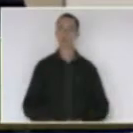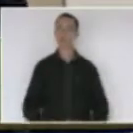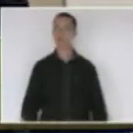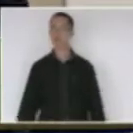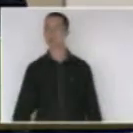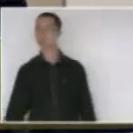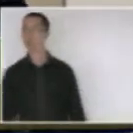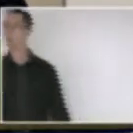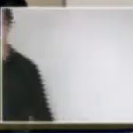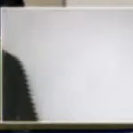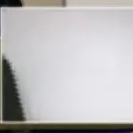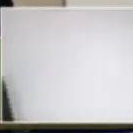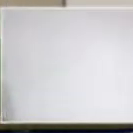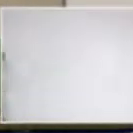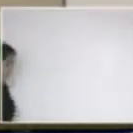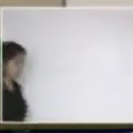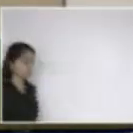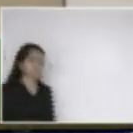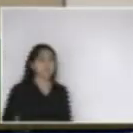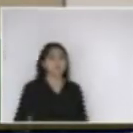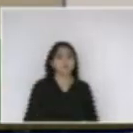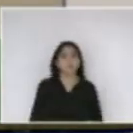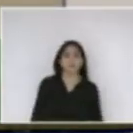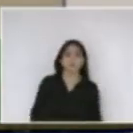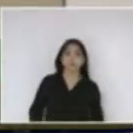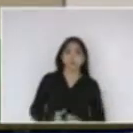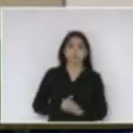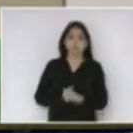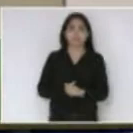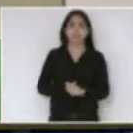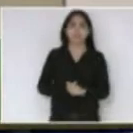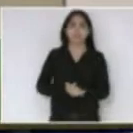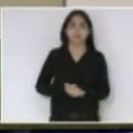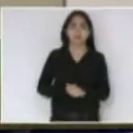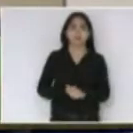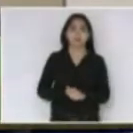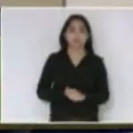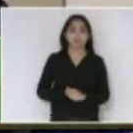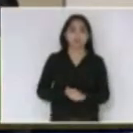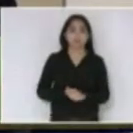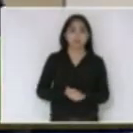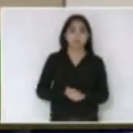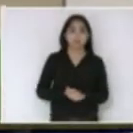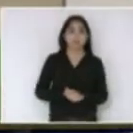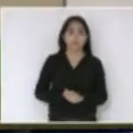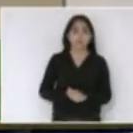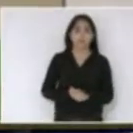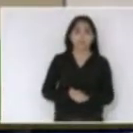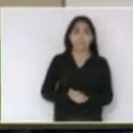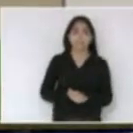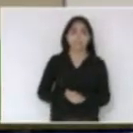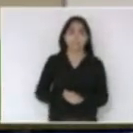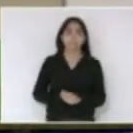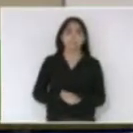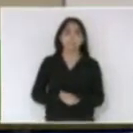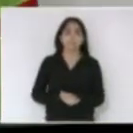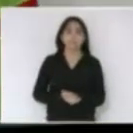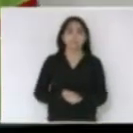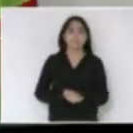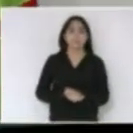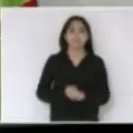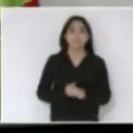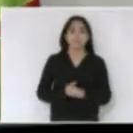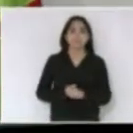bem